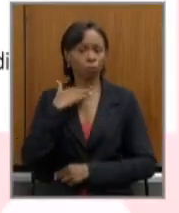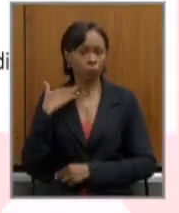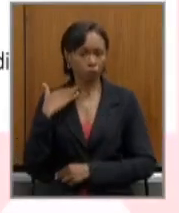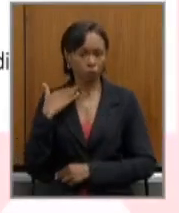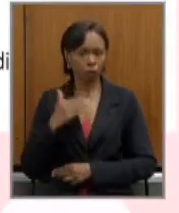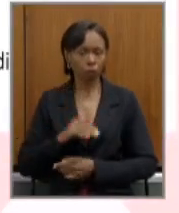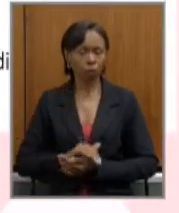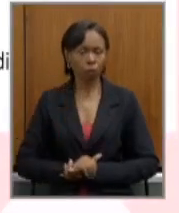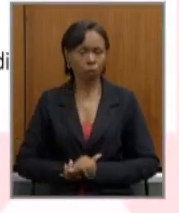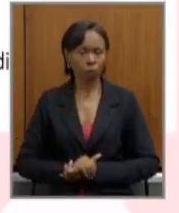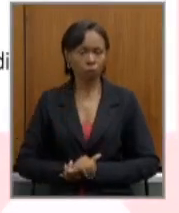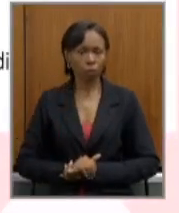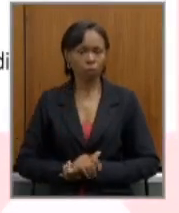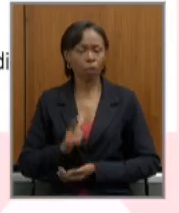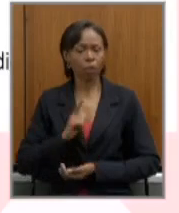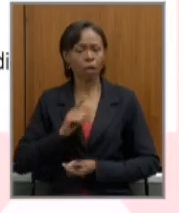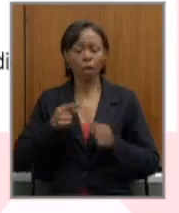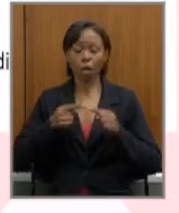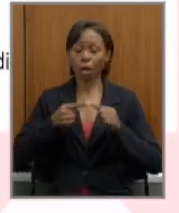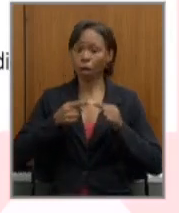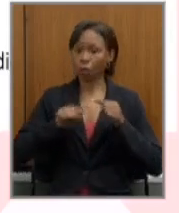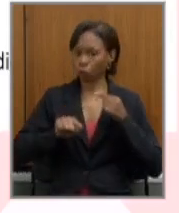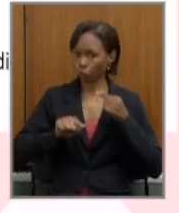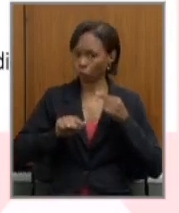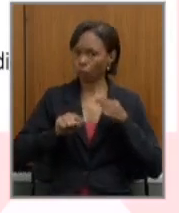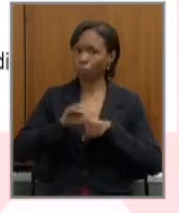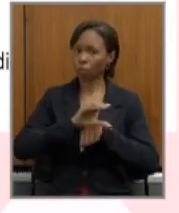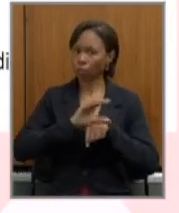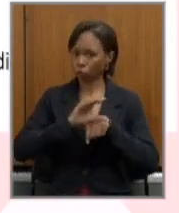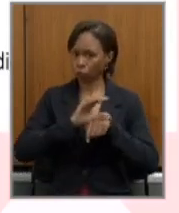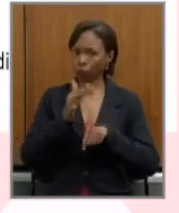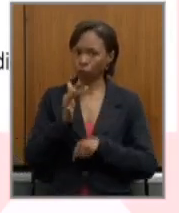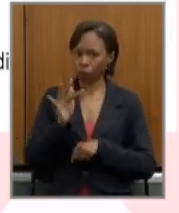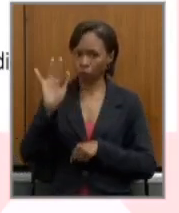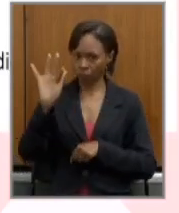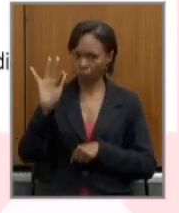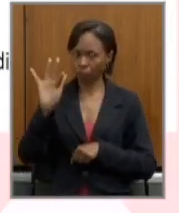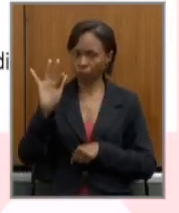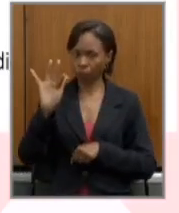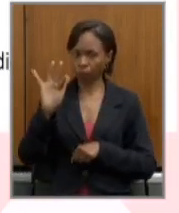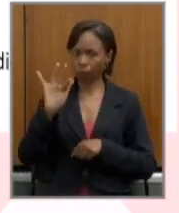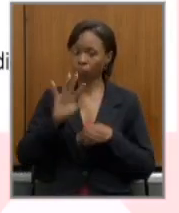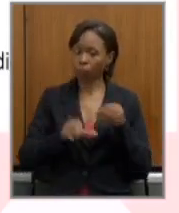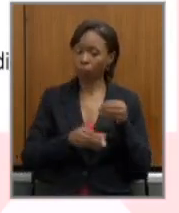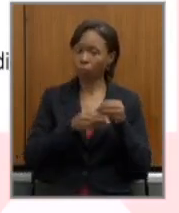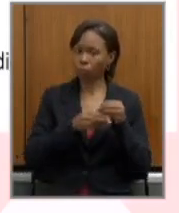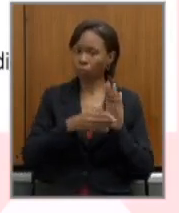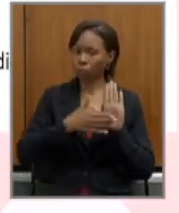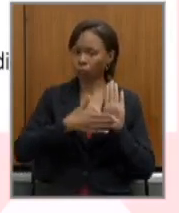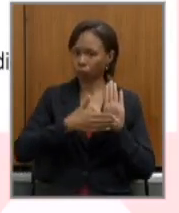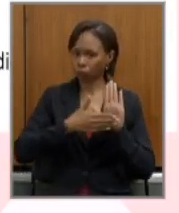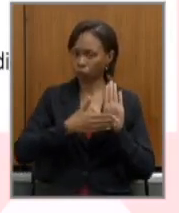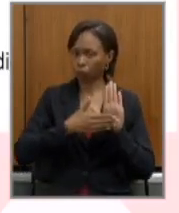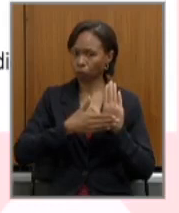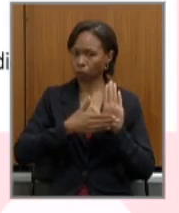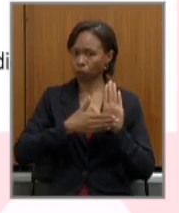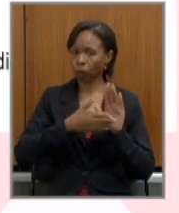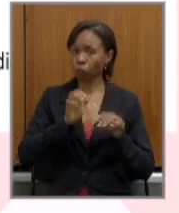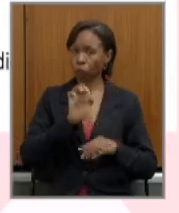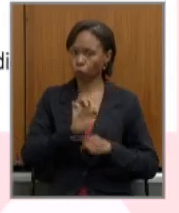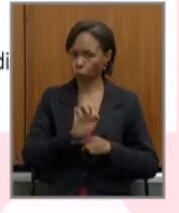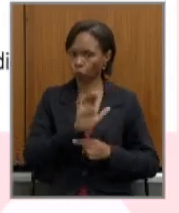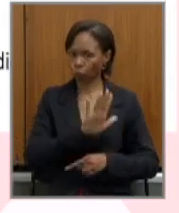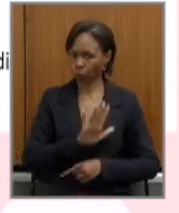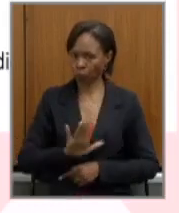nós temos exceções previstas na Constituição Federal e aplicadas à proposta do Estado